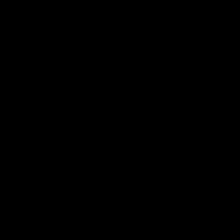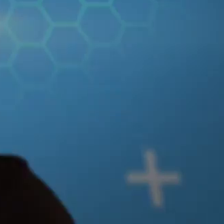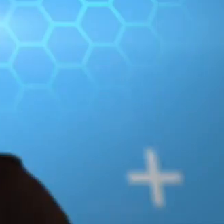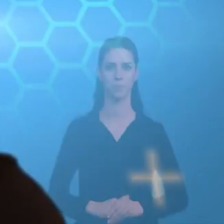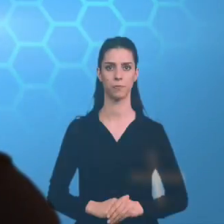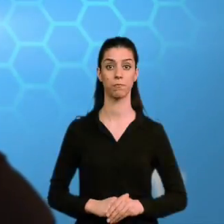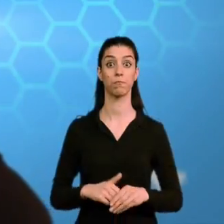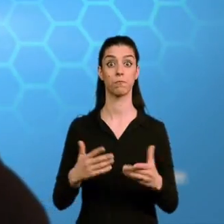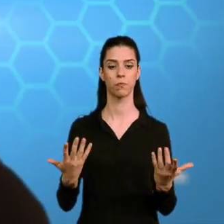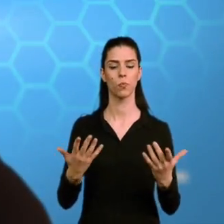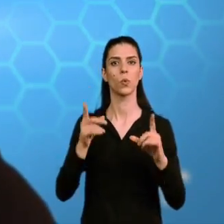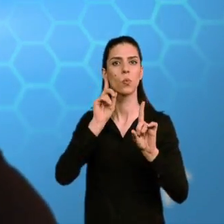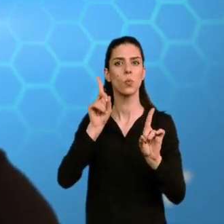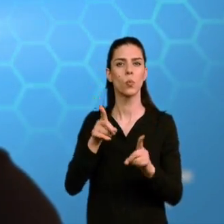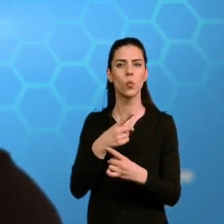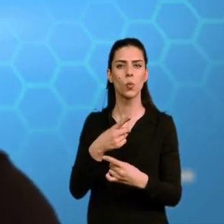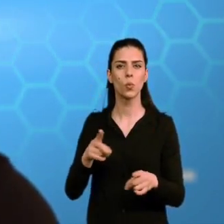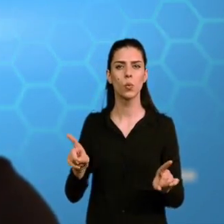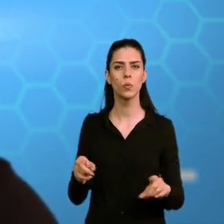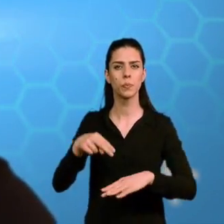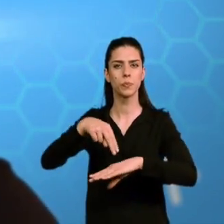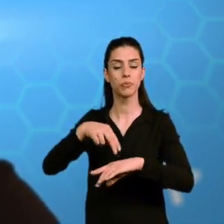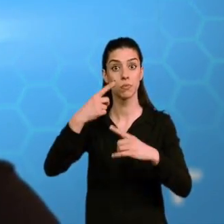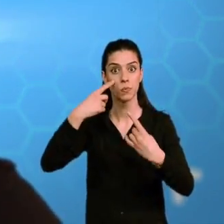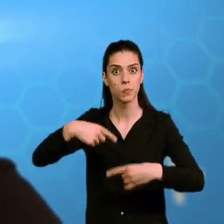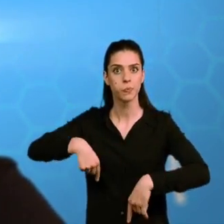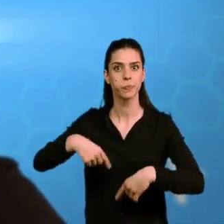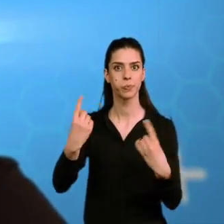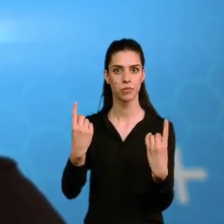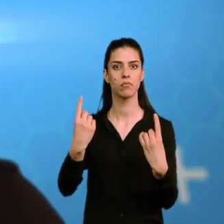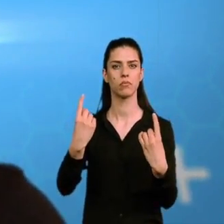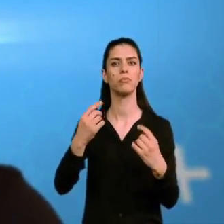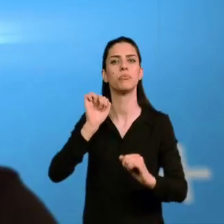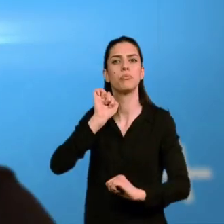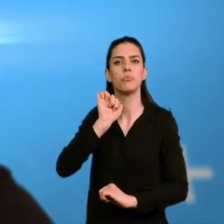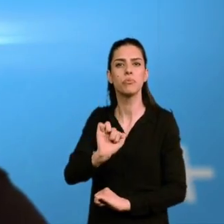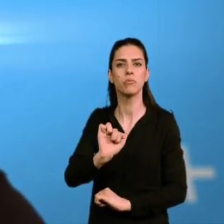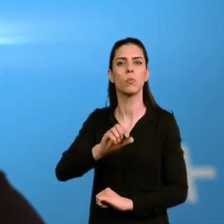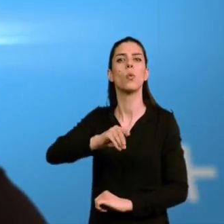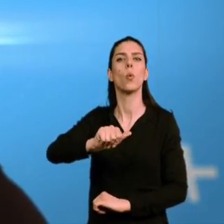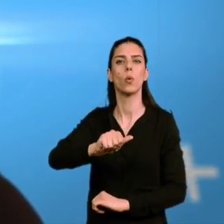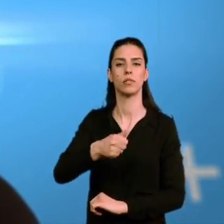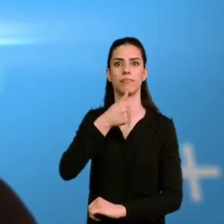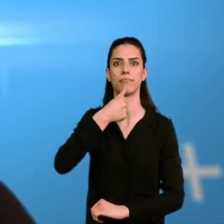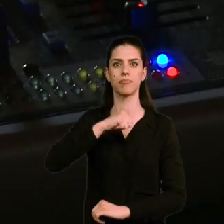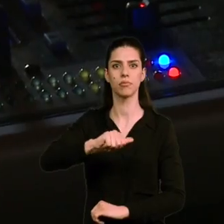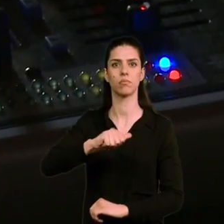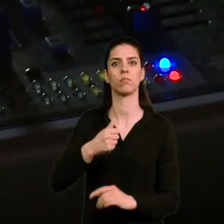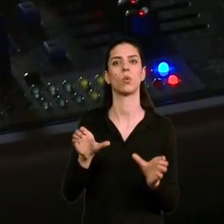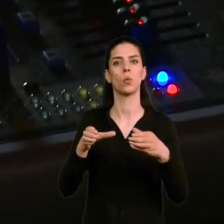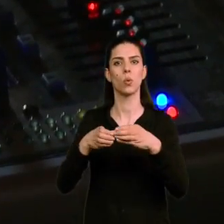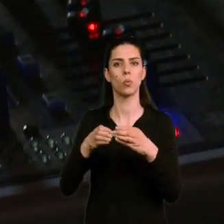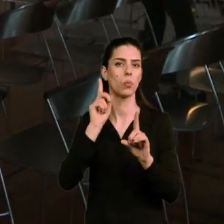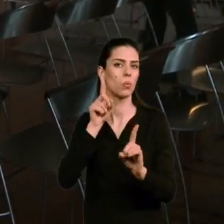E um concerto com uma das referências atuais da música e tradição folk islandesa, Pascal Pignó.